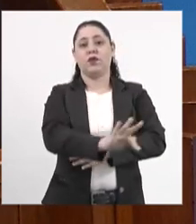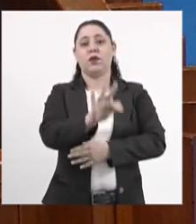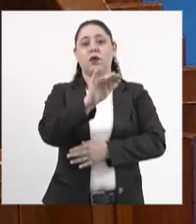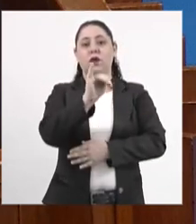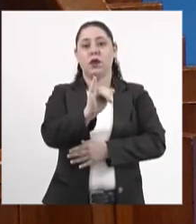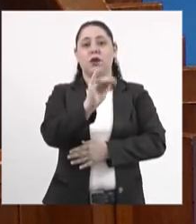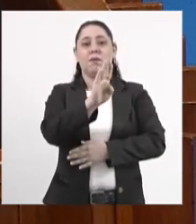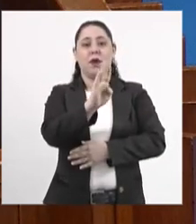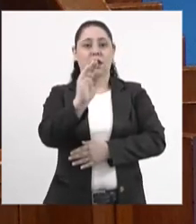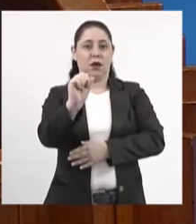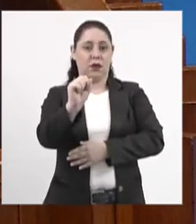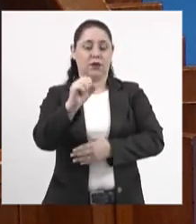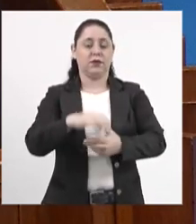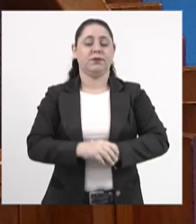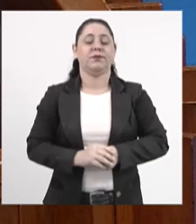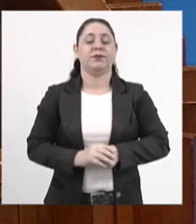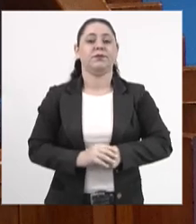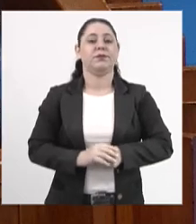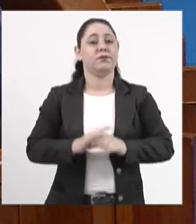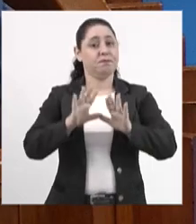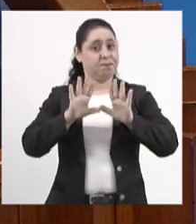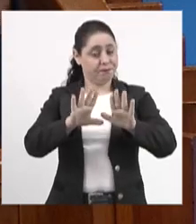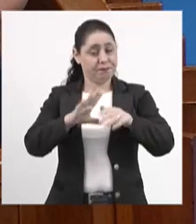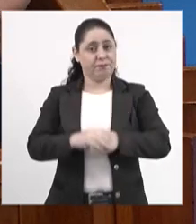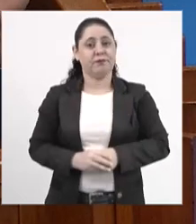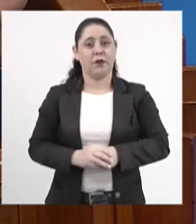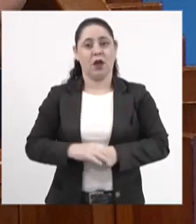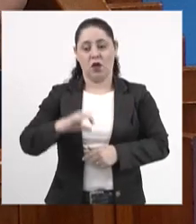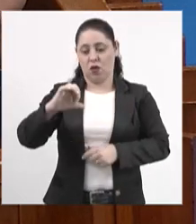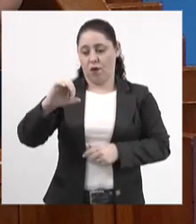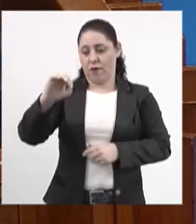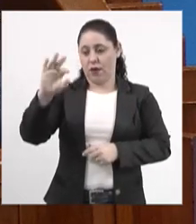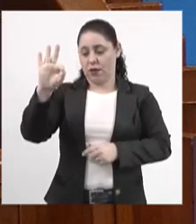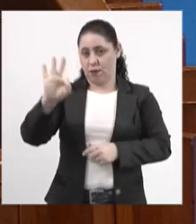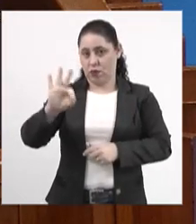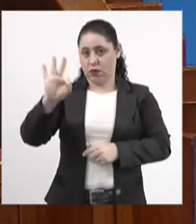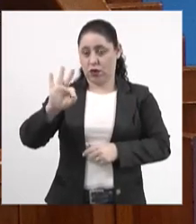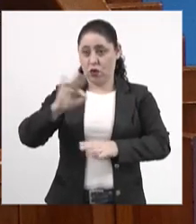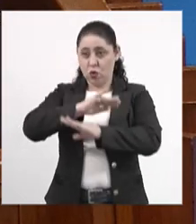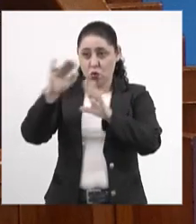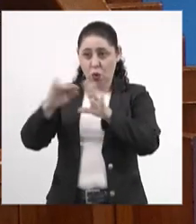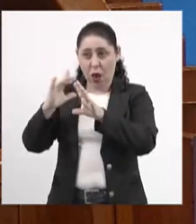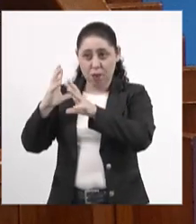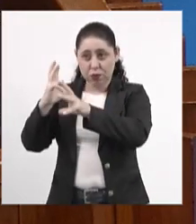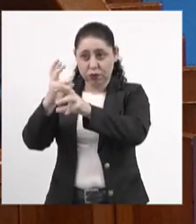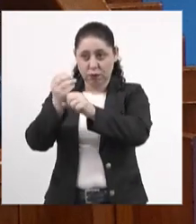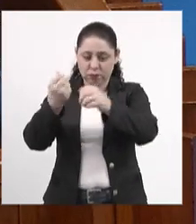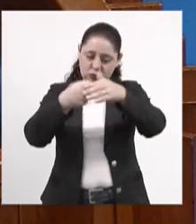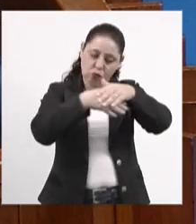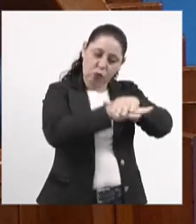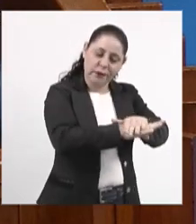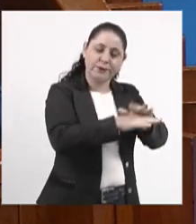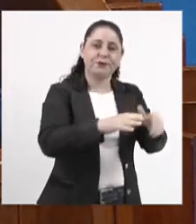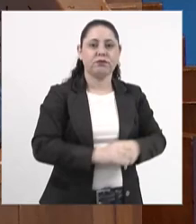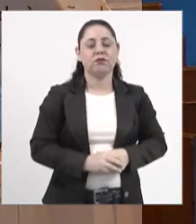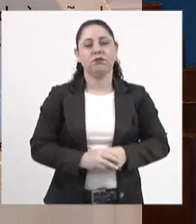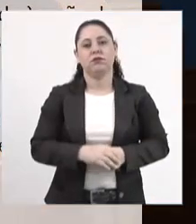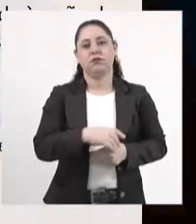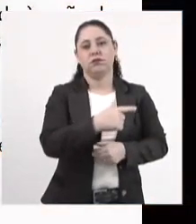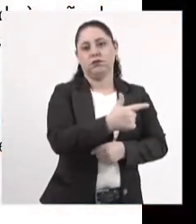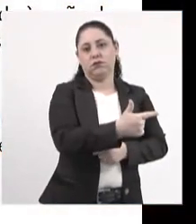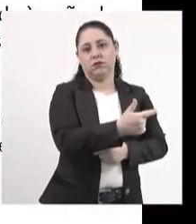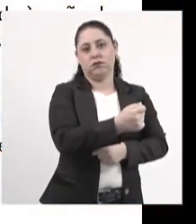do IBS. Muito bem. Retém-se 90% de tudo que a gente arrecada. De 2034